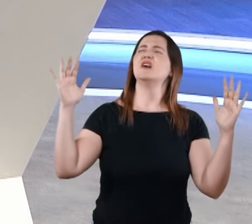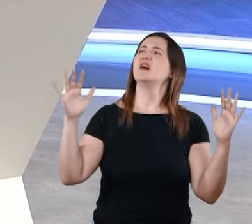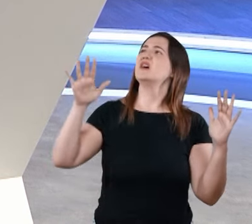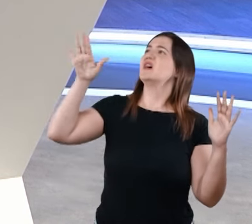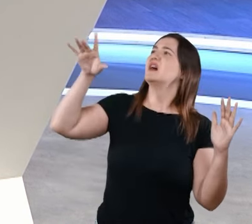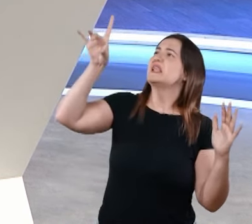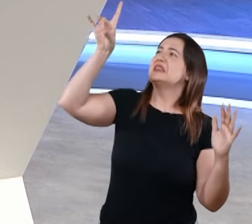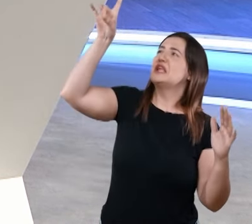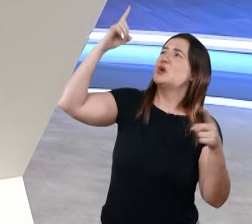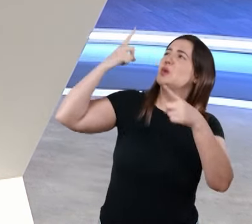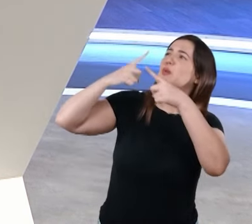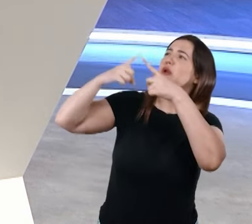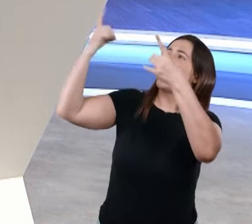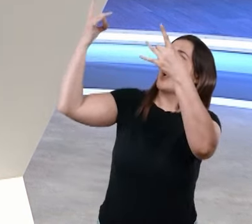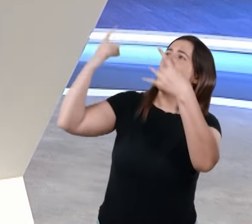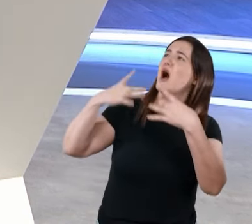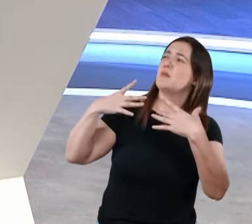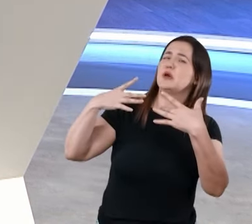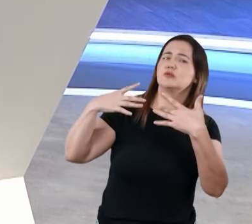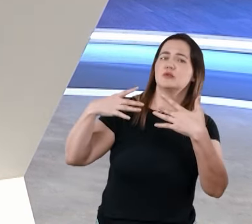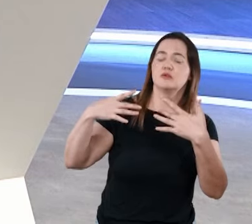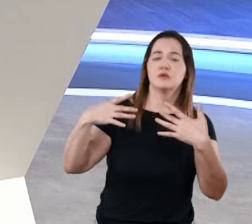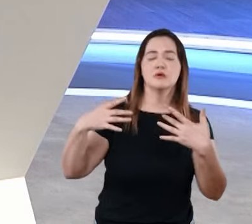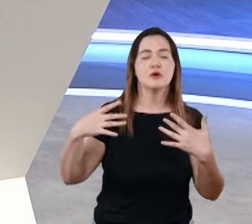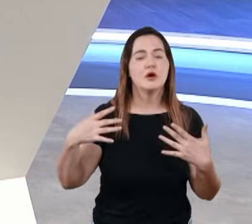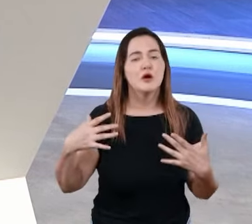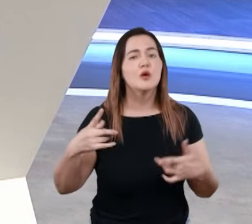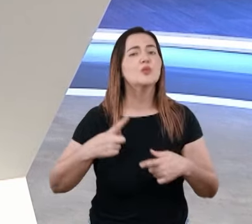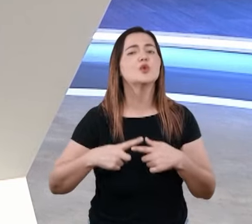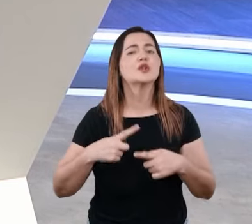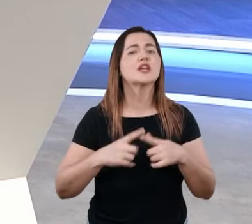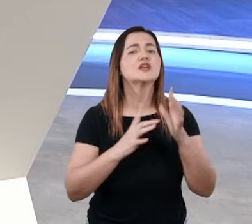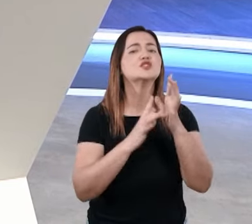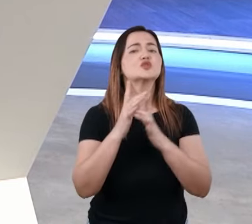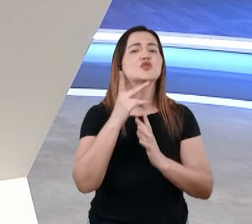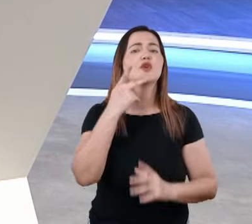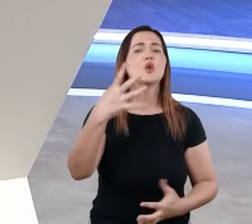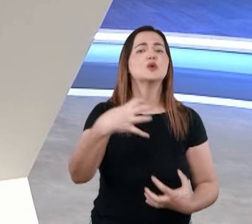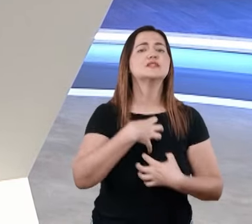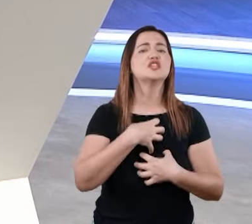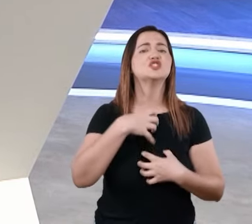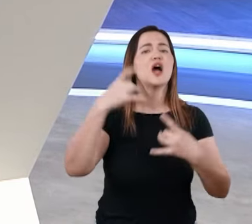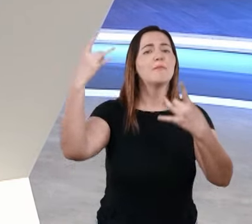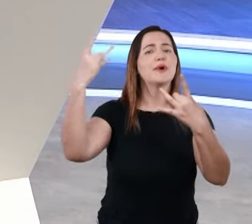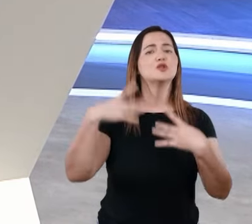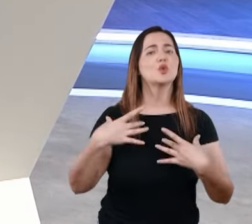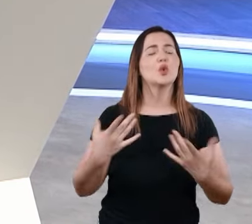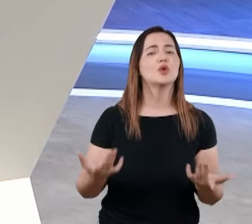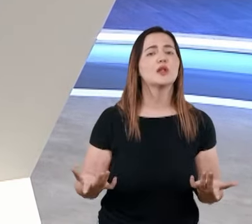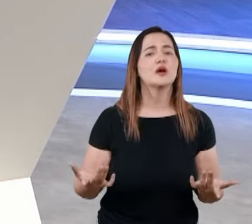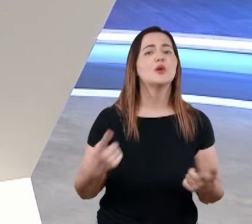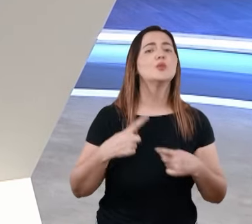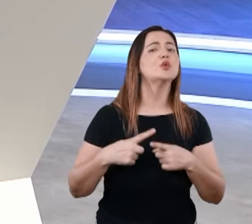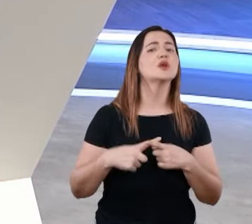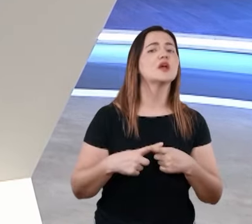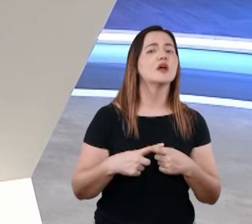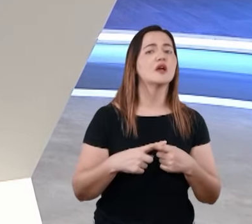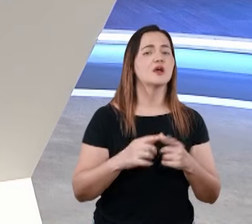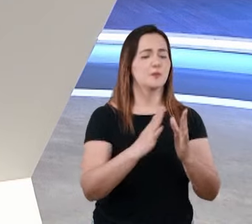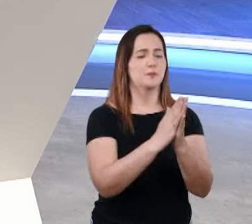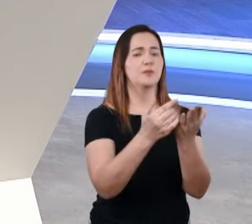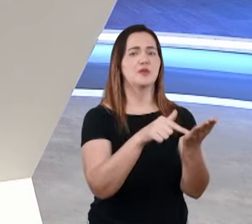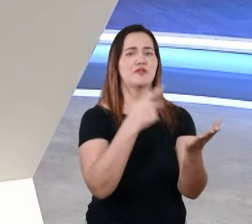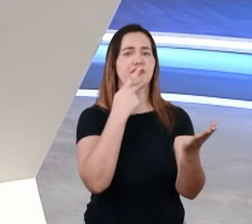Como é que é isso? Se Deus nunca vai nos abandonar, por que Jesus disse que se sentia abandonado na cruz? Sabe por quê?